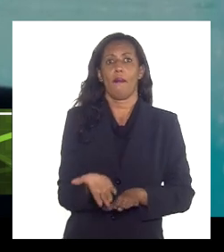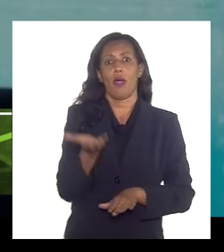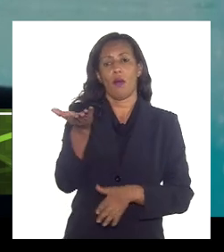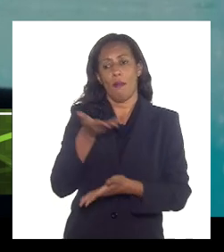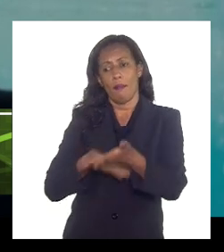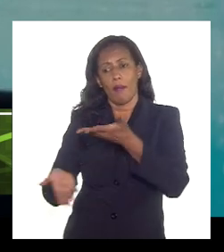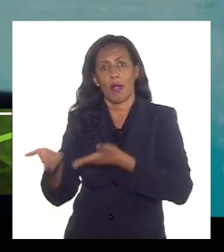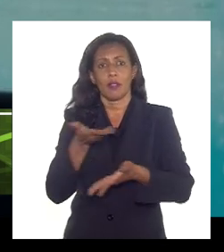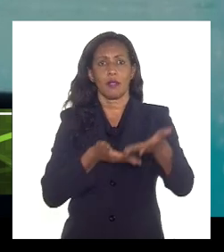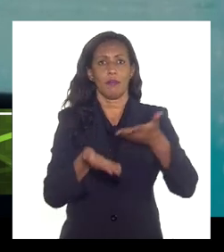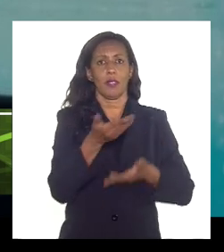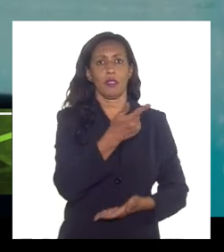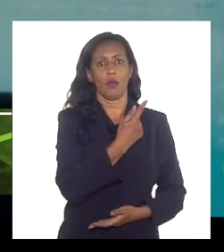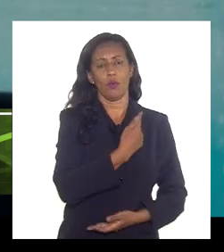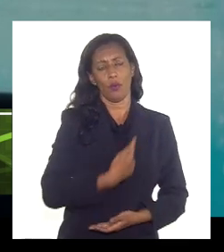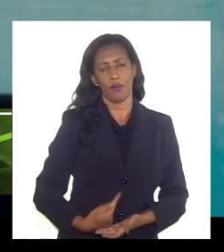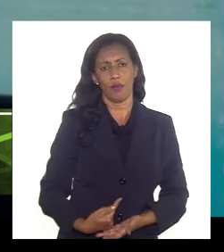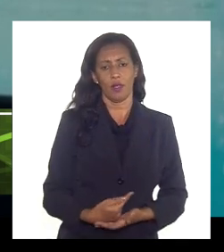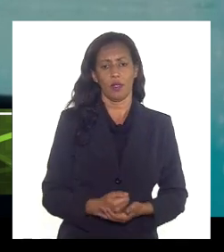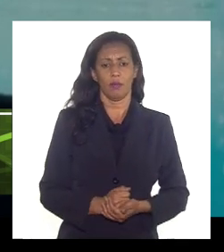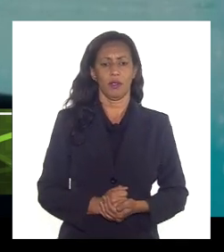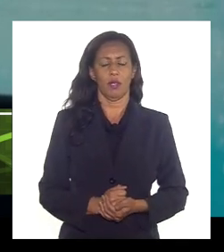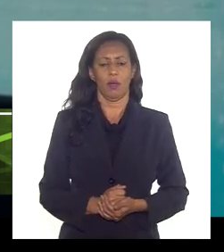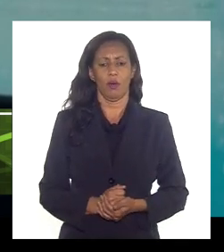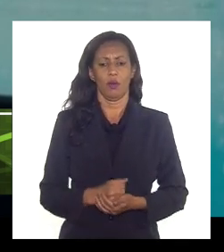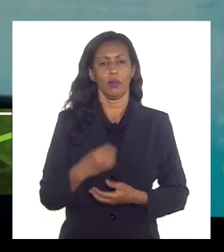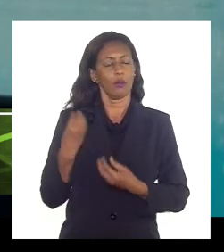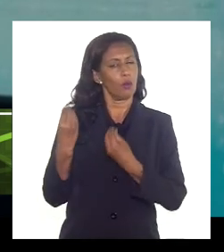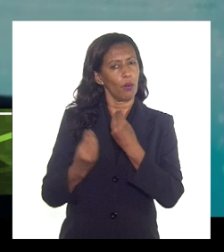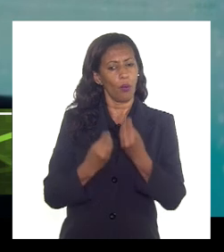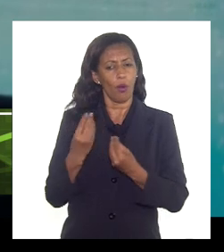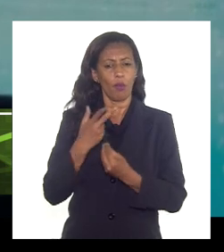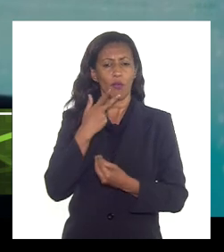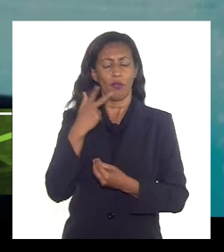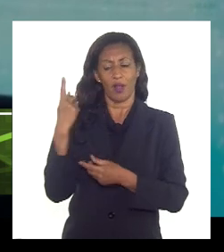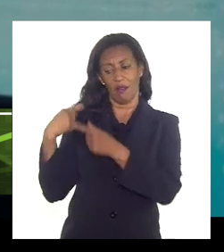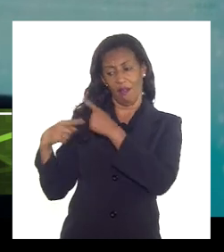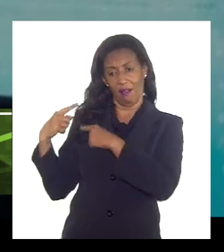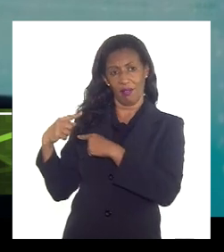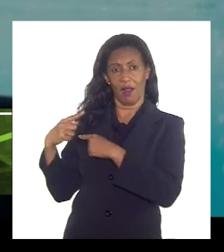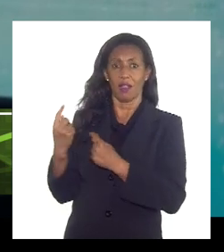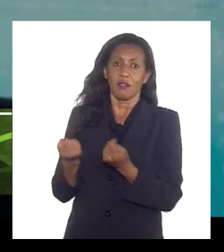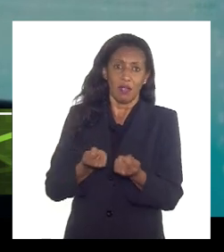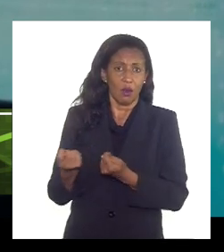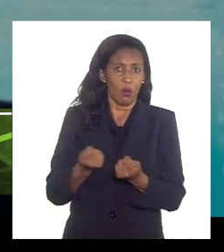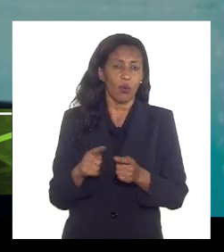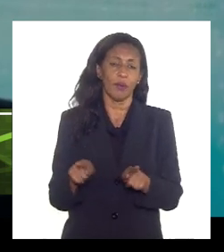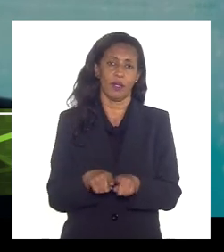participação governamental então é uma questão como eu falei lá no início ela é econômica também